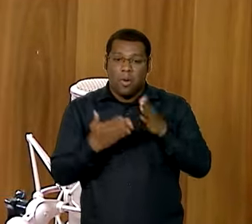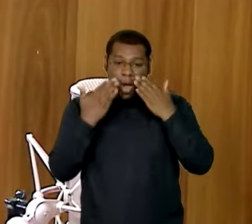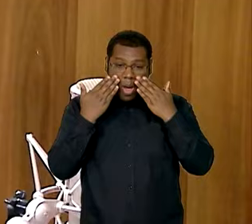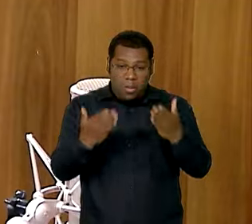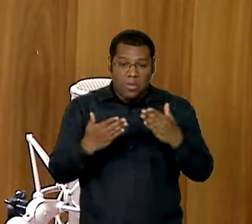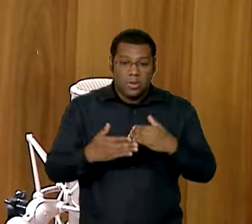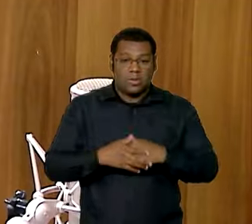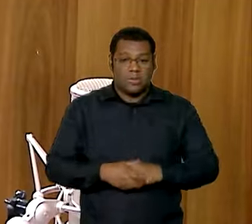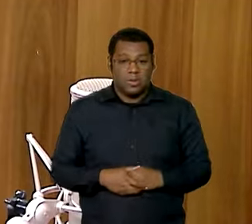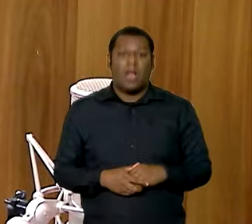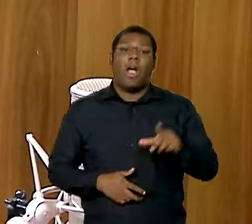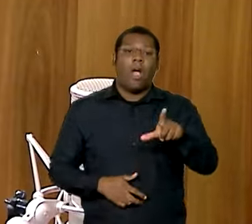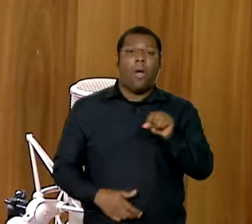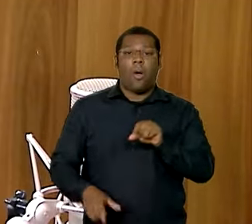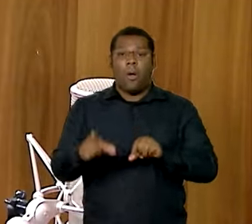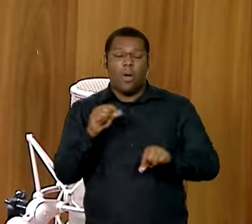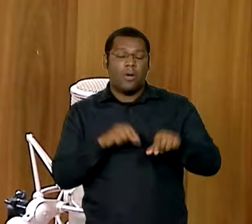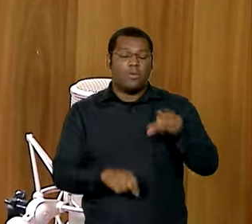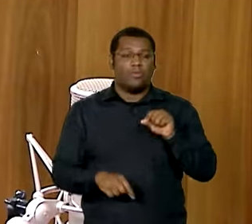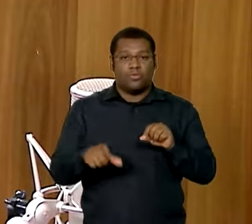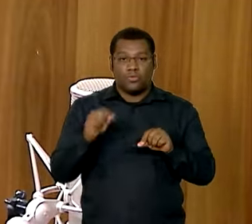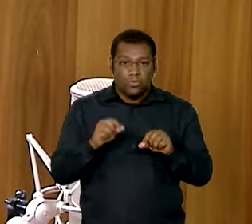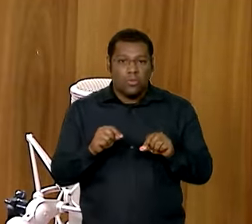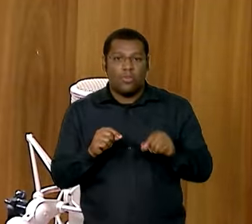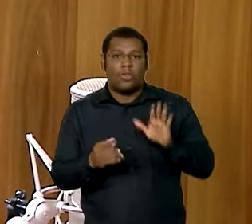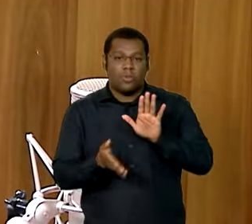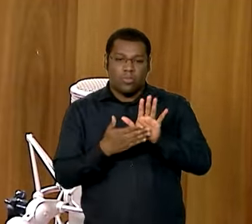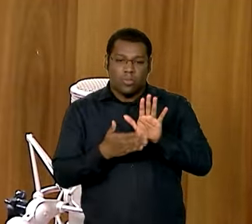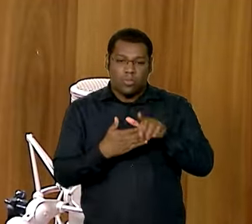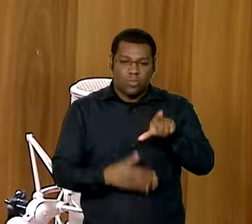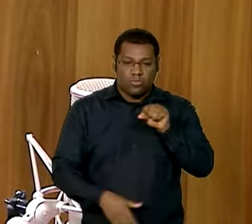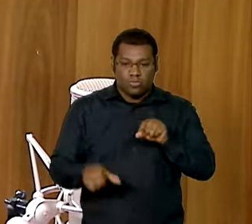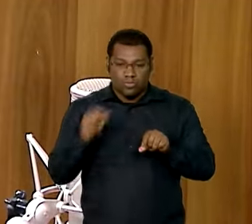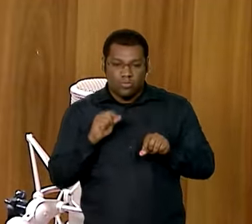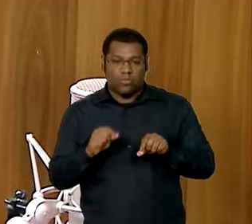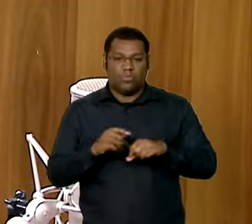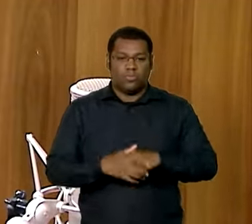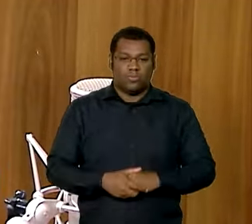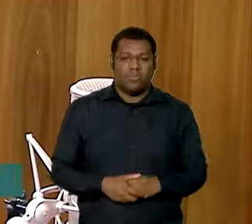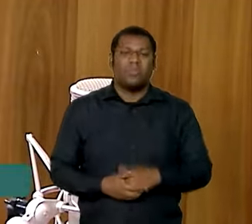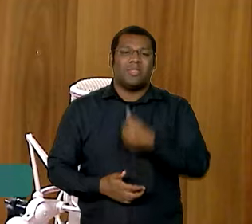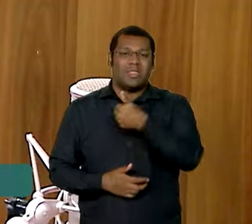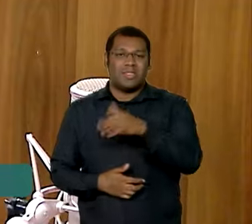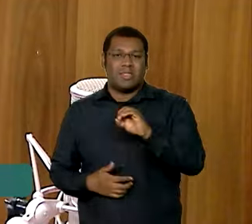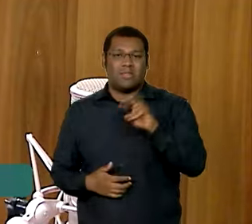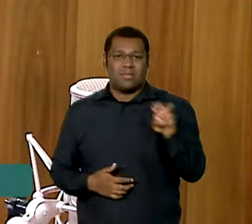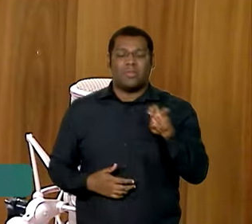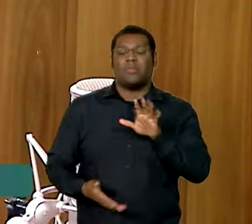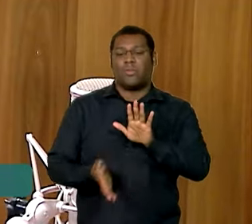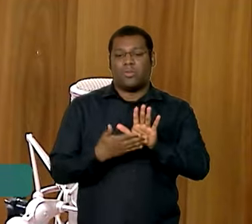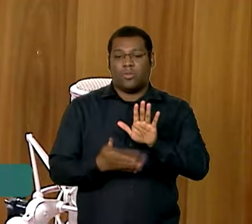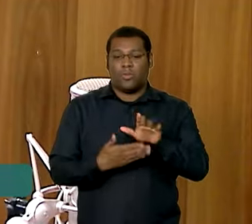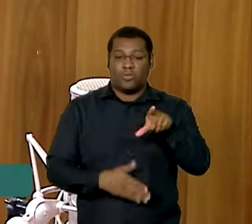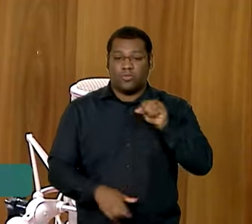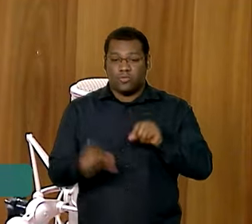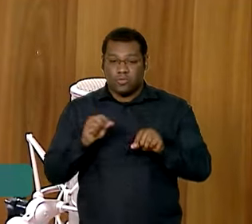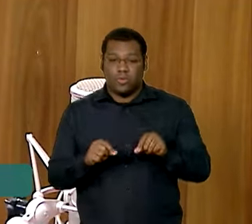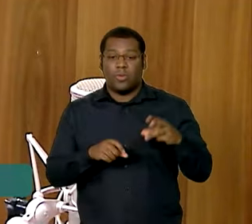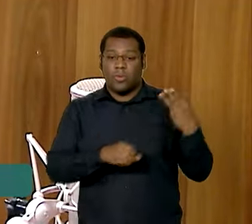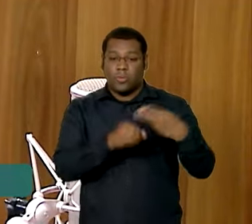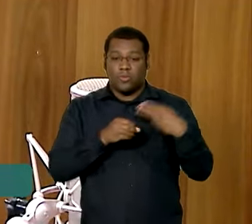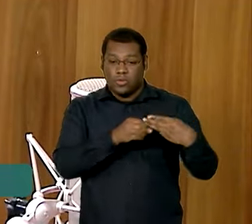árduo para escolher quem entraria nesse escopo, nesse conjunto de obras. Então, são 105 propostas em 83